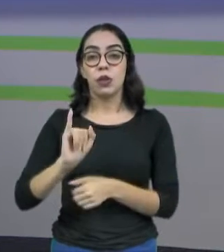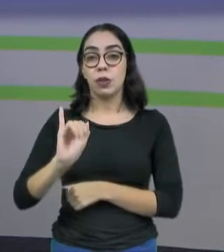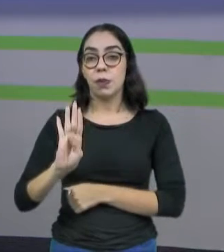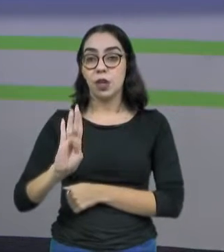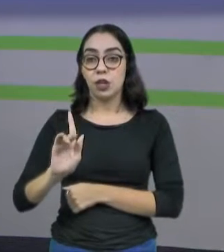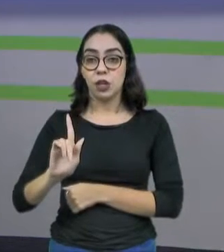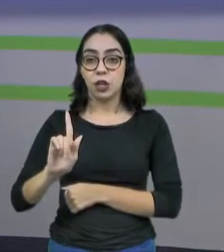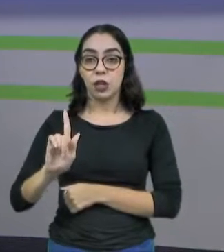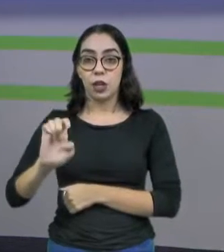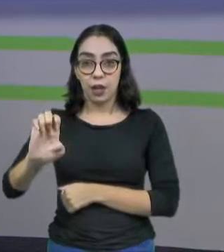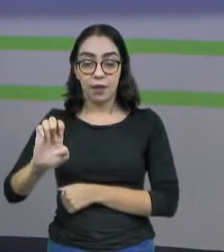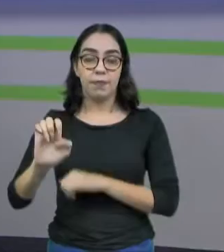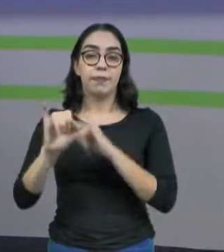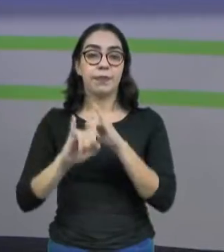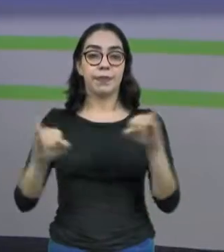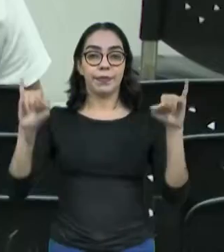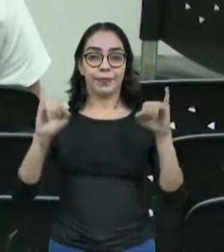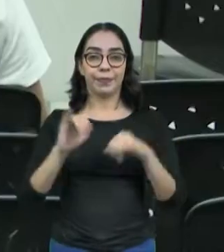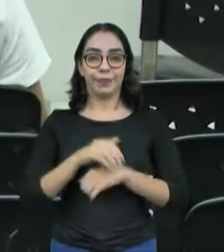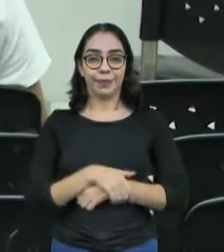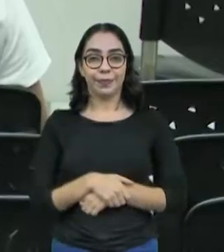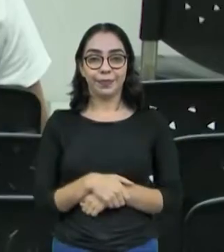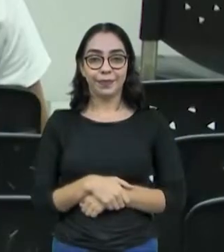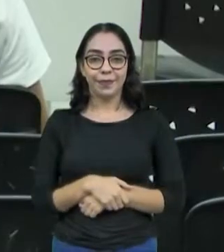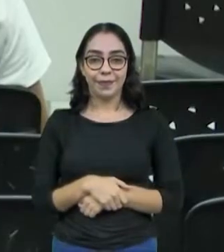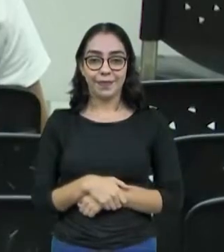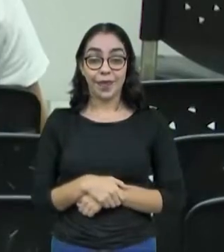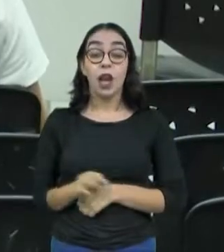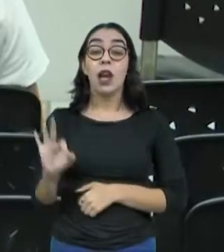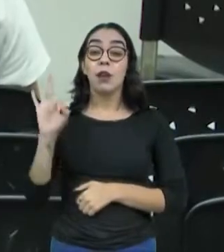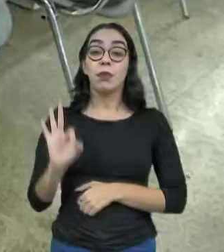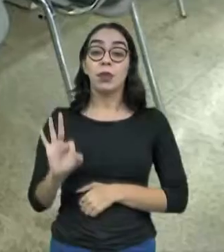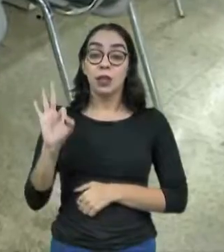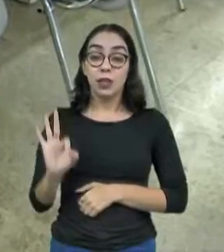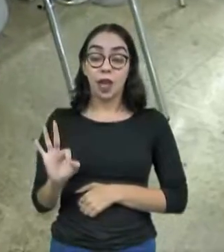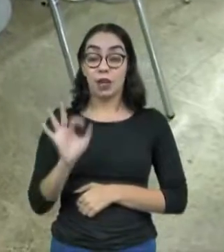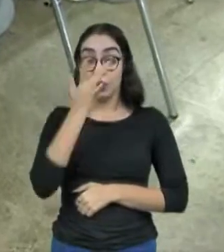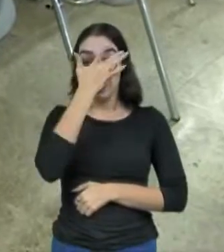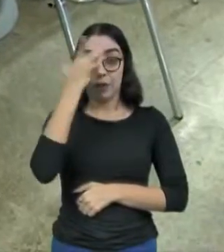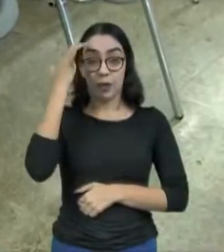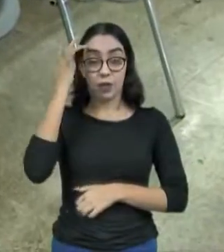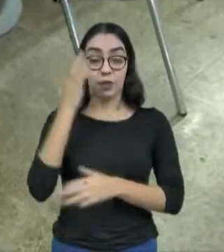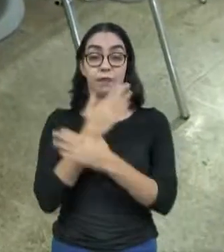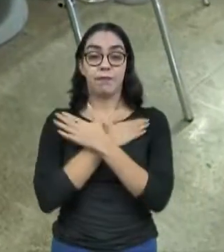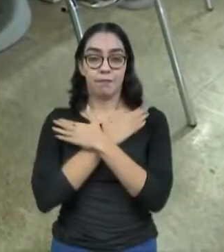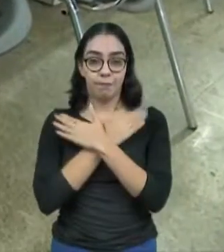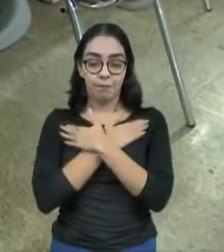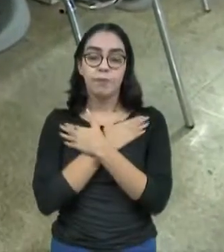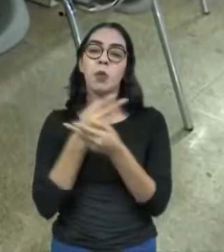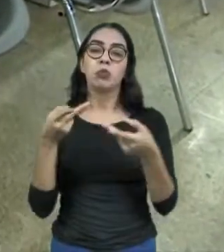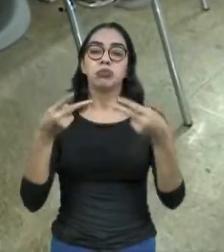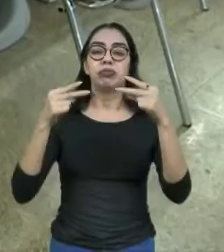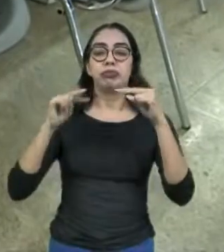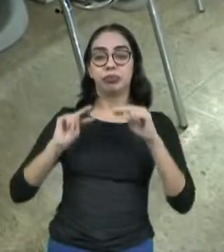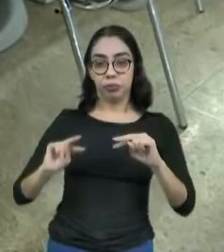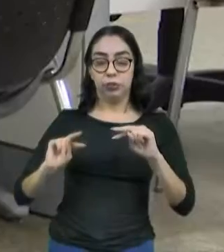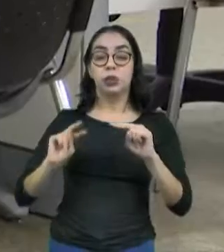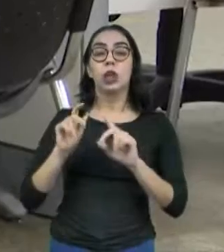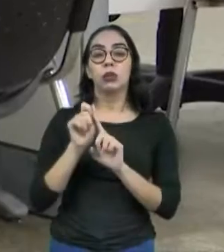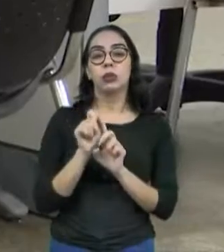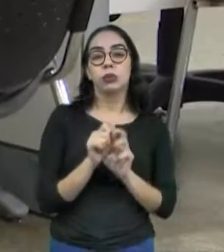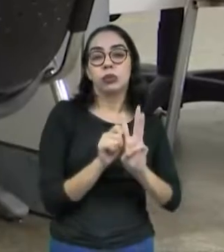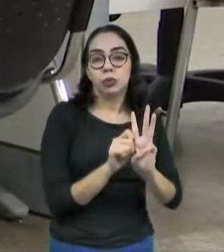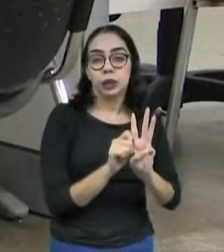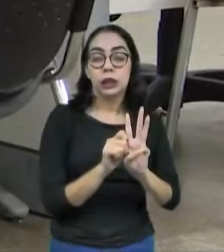nesta quinta-feira. A taxa de desemprego no Brasil caiu 8,7% nos três últimos meses,